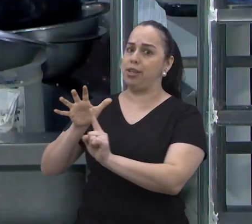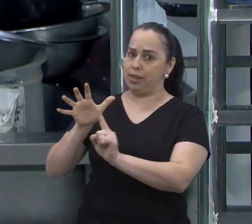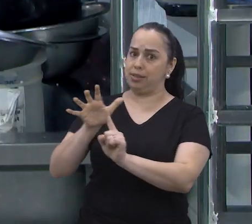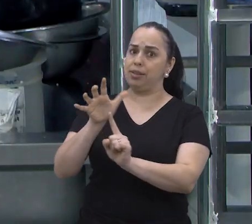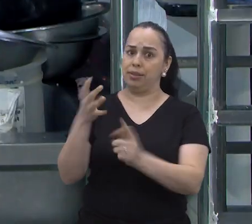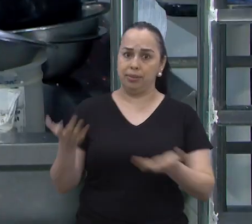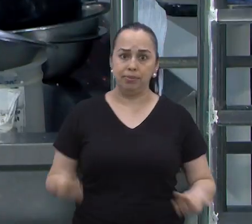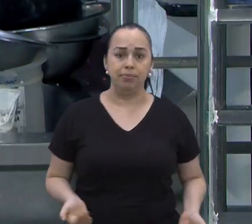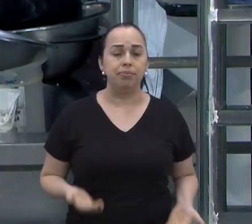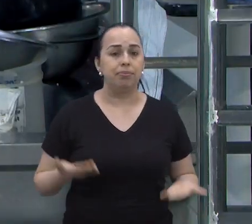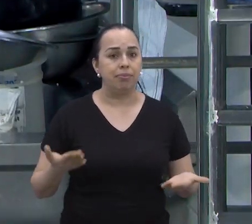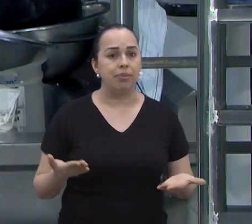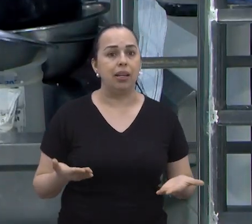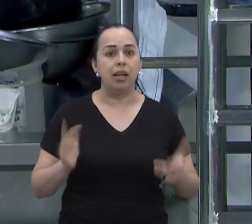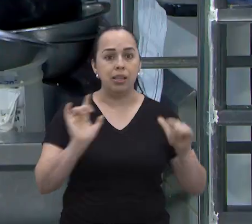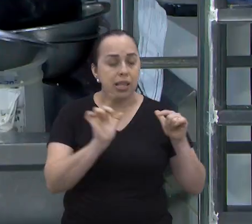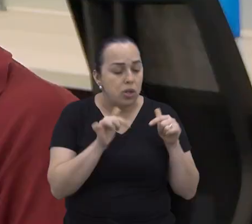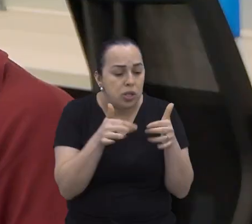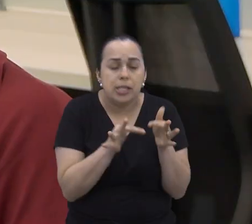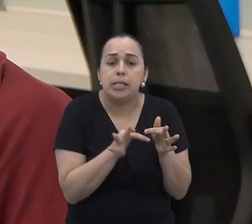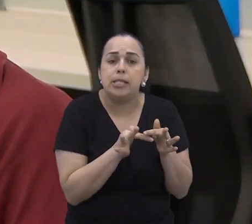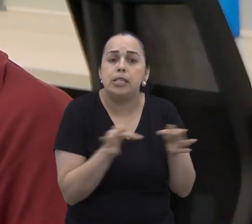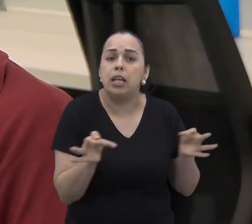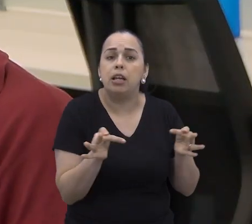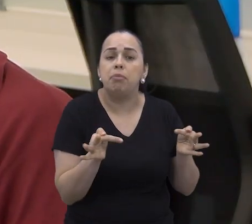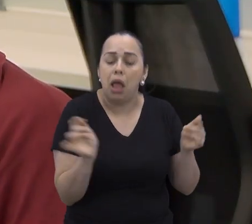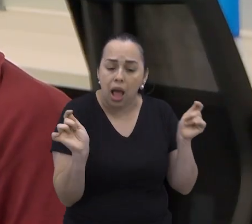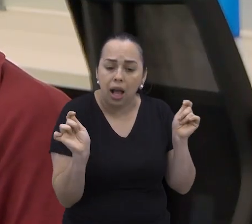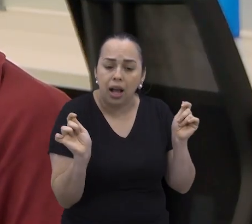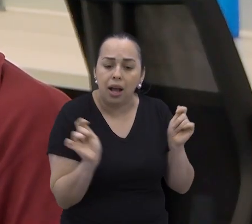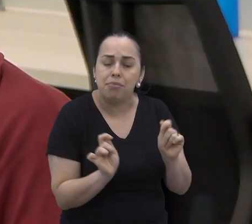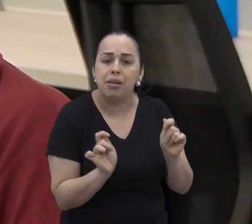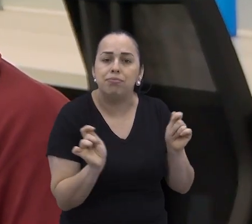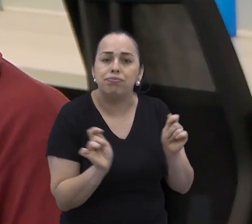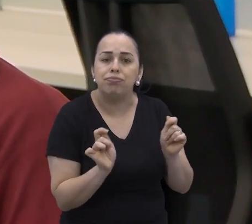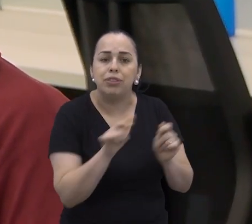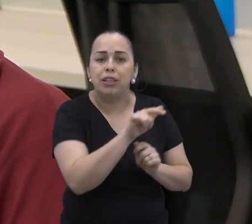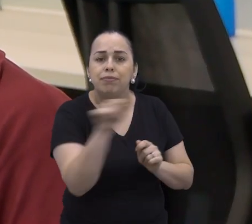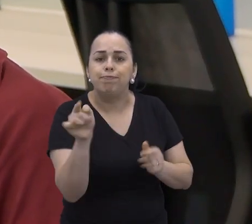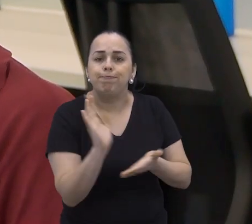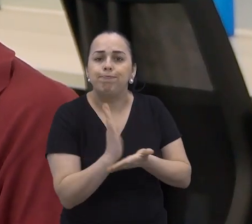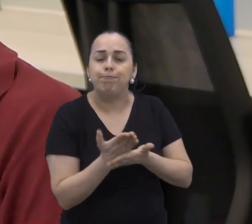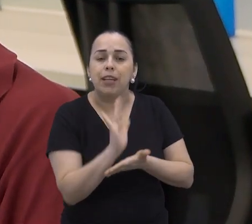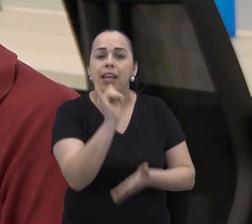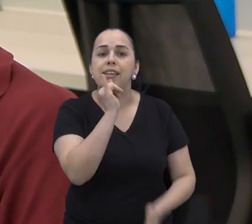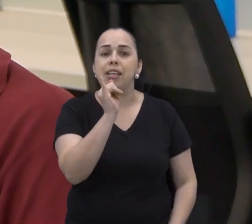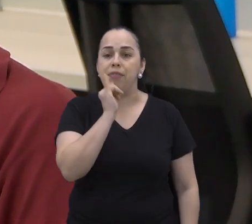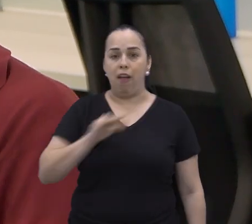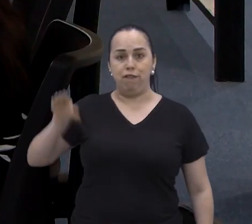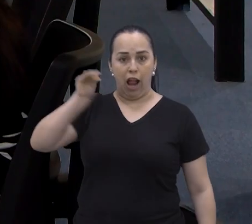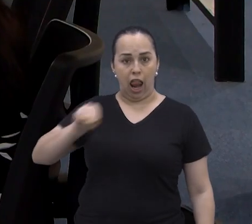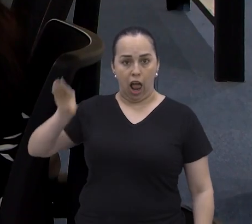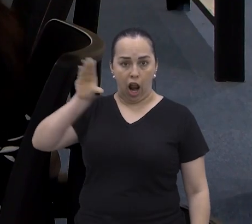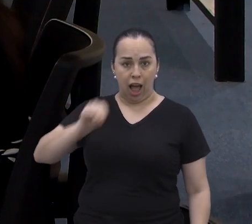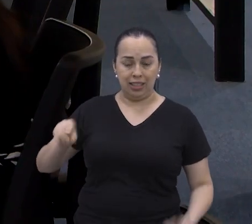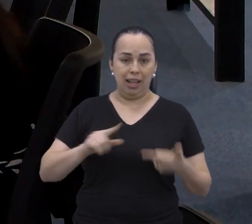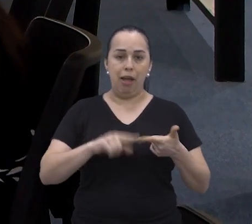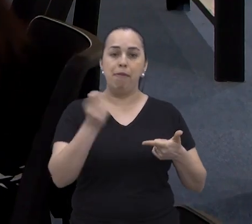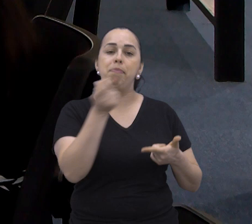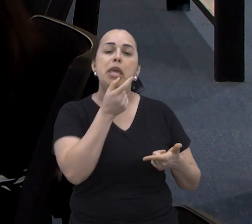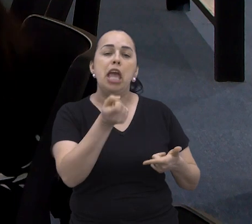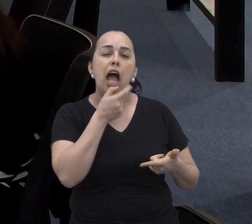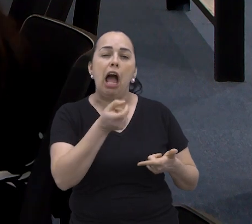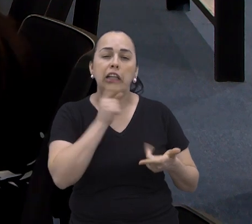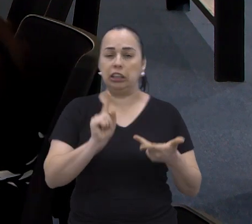interferir na qualidade do serviço do próximo. Ações simples são capazes de incomodar, como falar